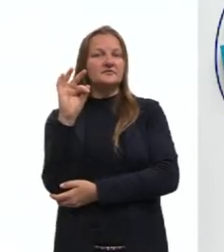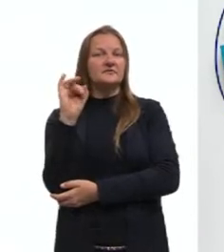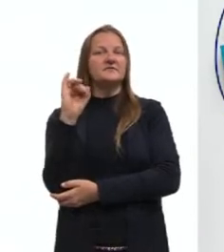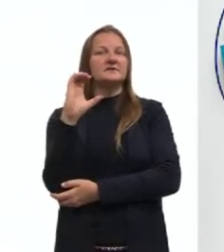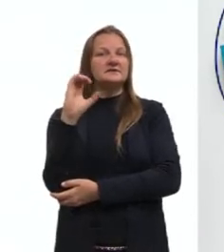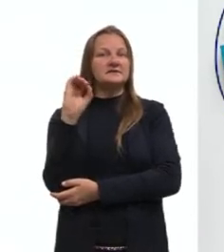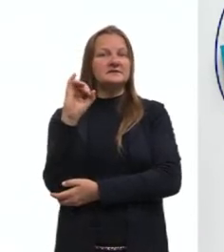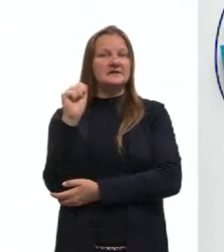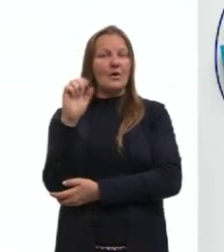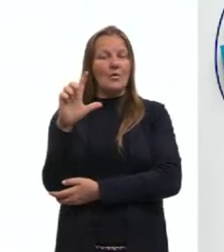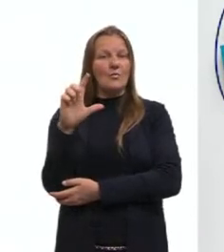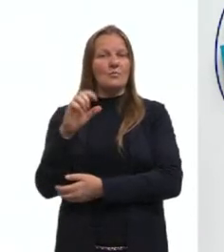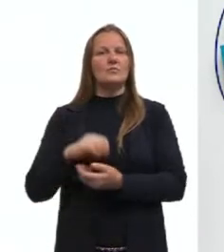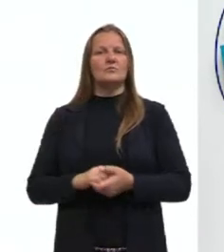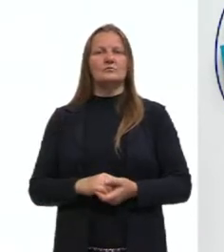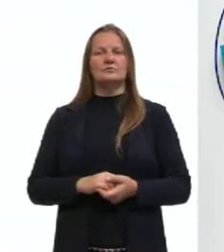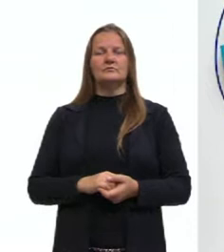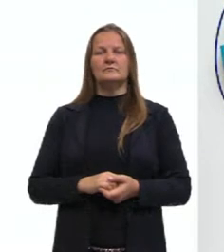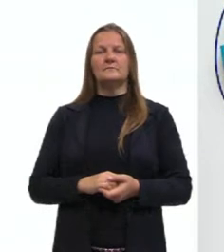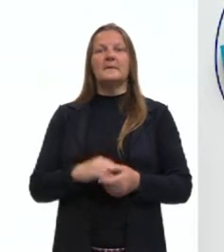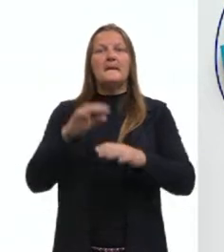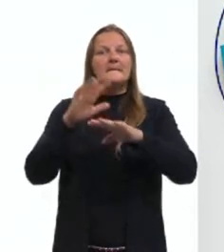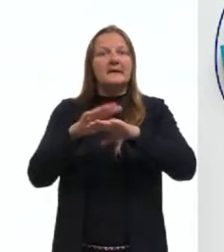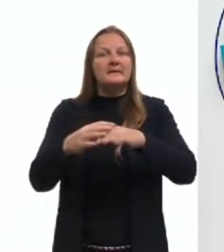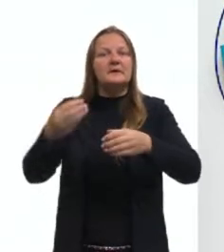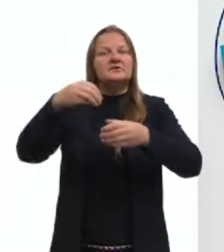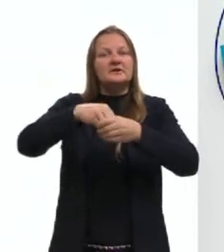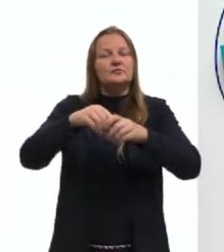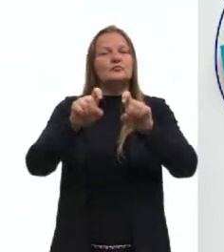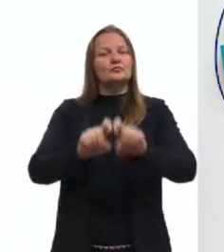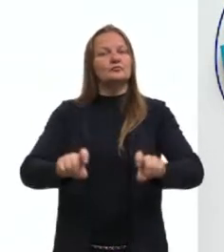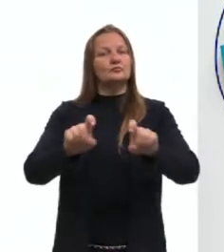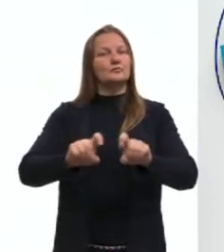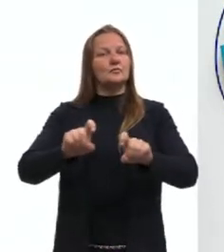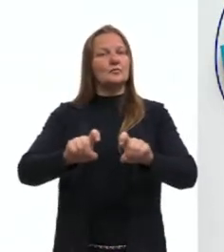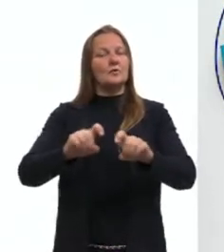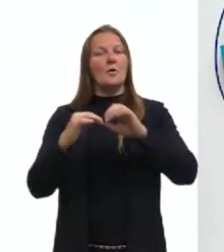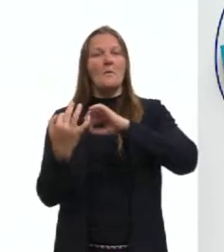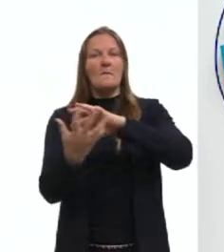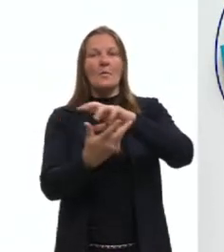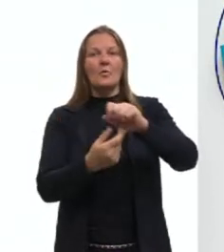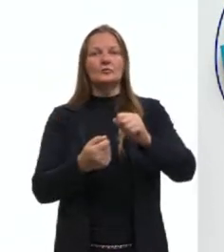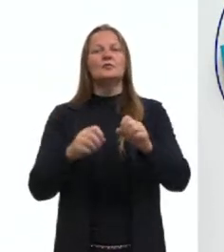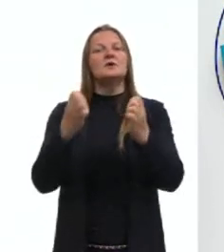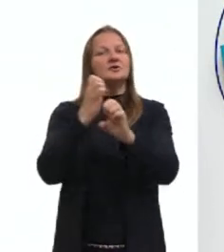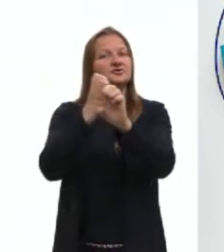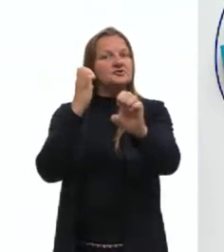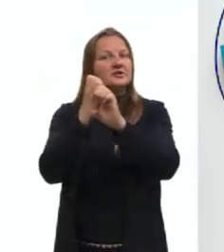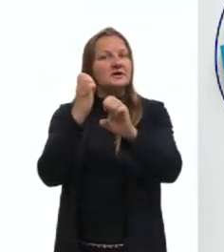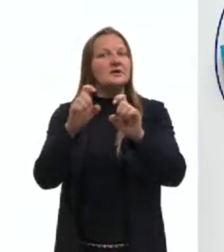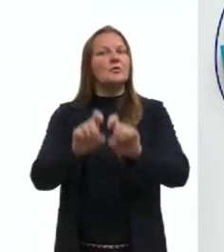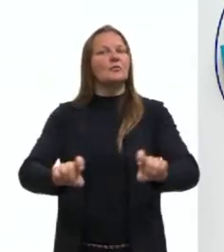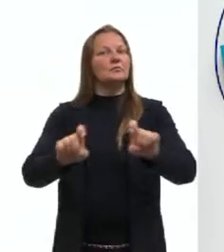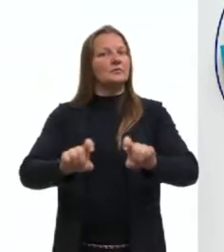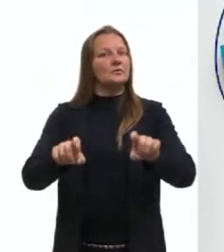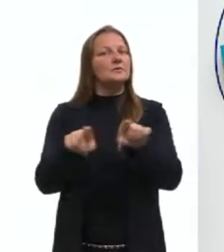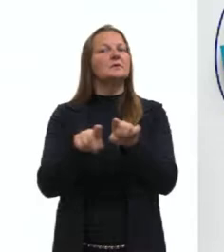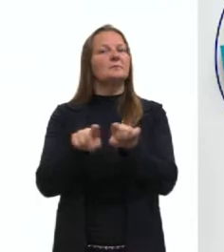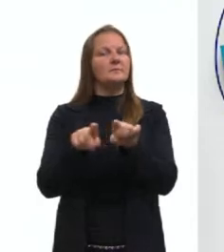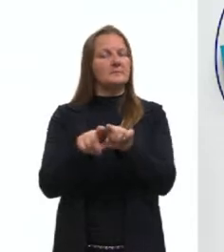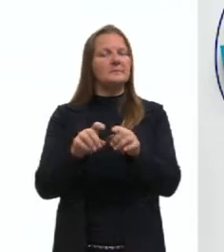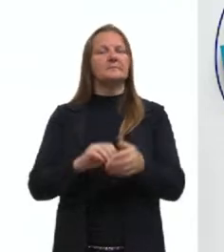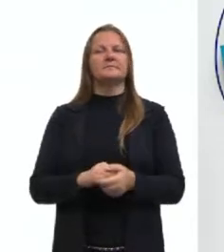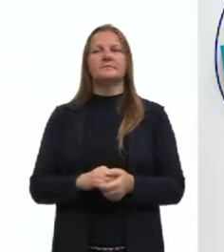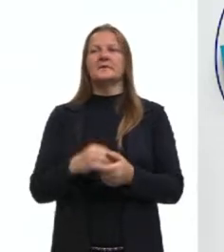participação da matemática dentro da programação ou até na engenharia computacional. Aqui eu trouxe